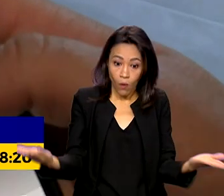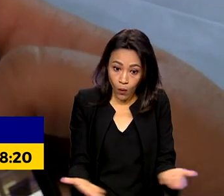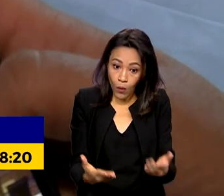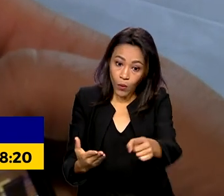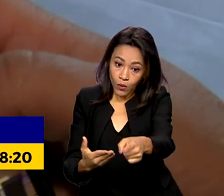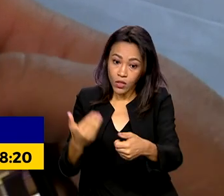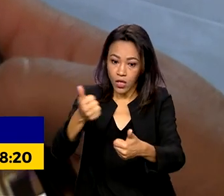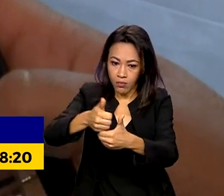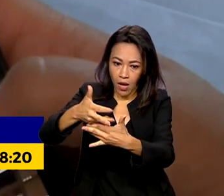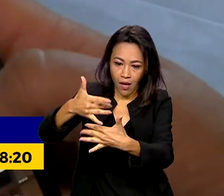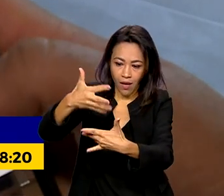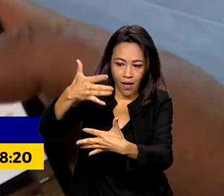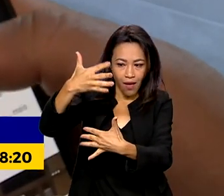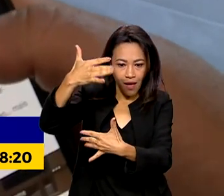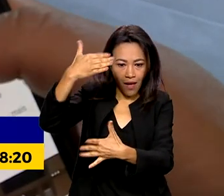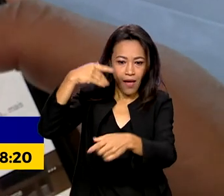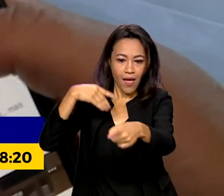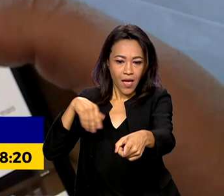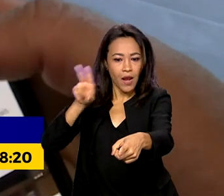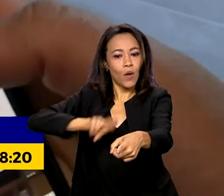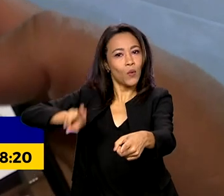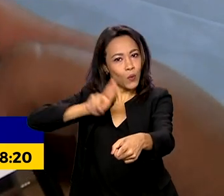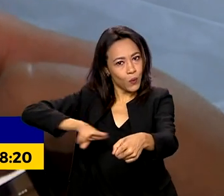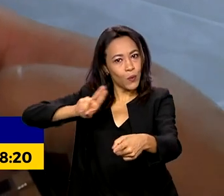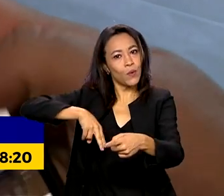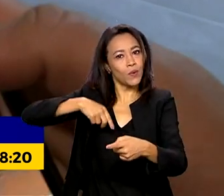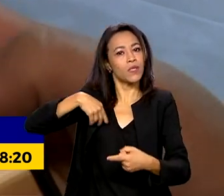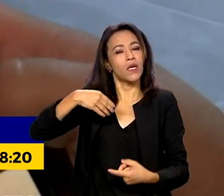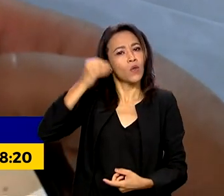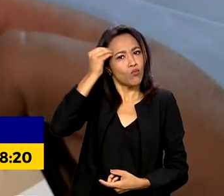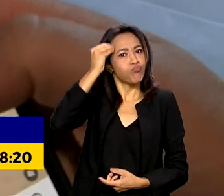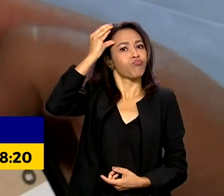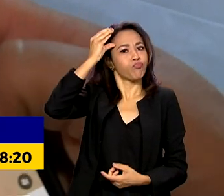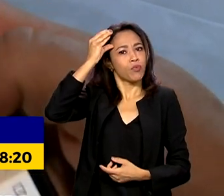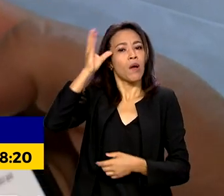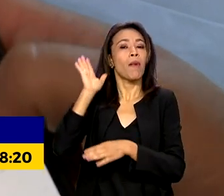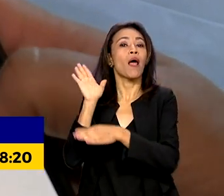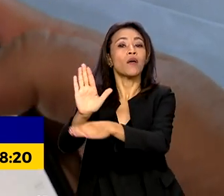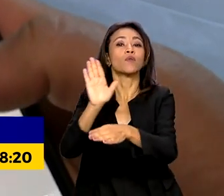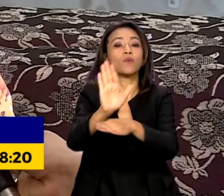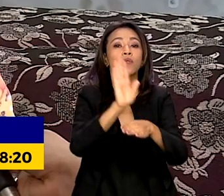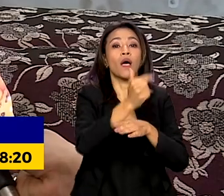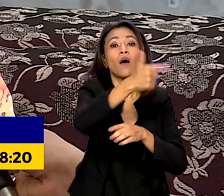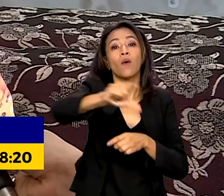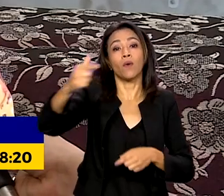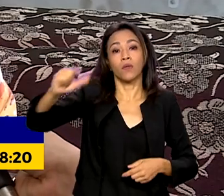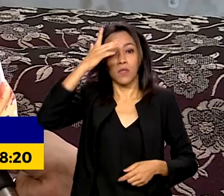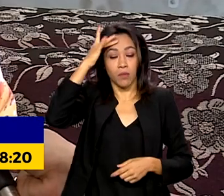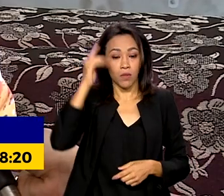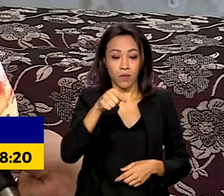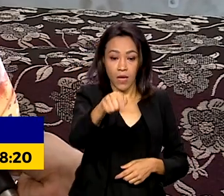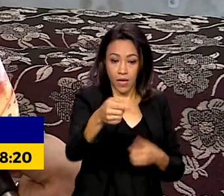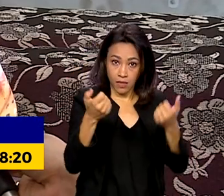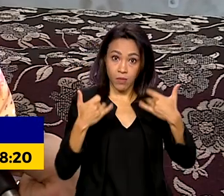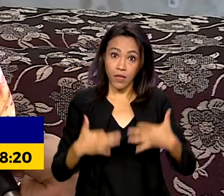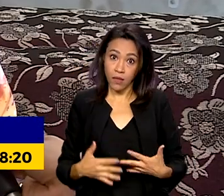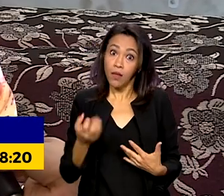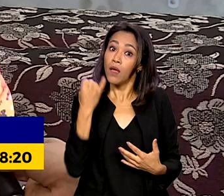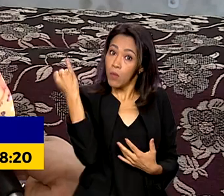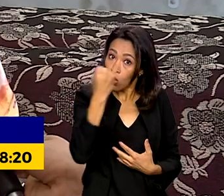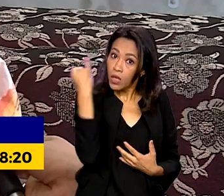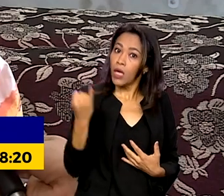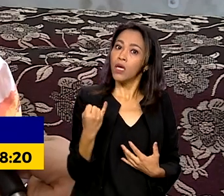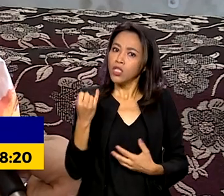e um podcast, Isis usa o conhecimento que tem para ajudar outras pessoas. É muito importante a gente utilizar a nossa